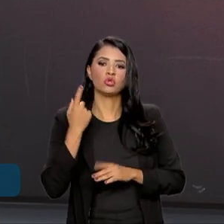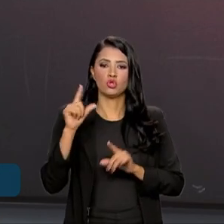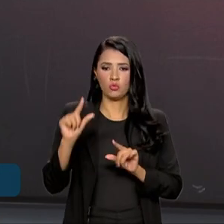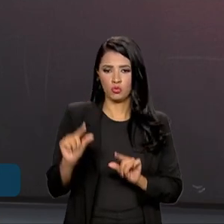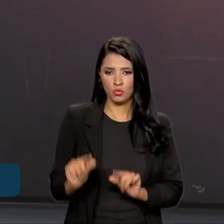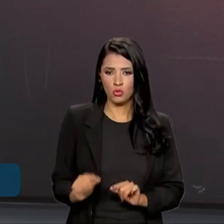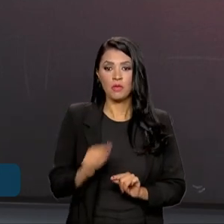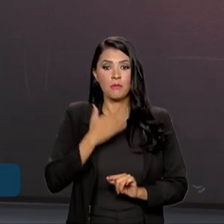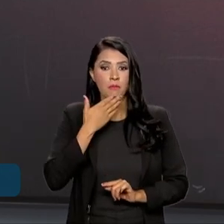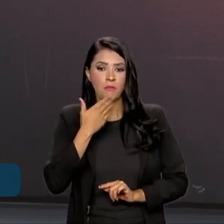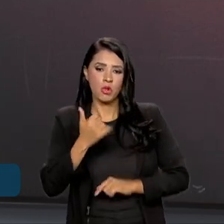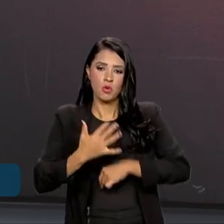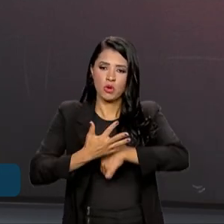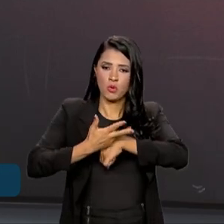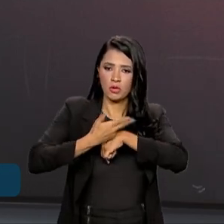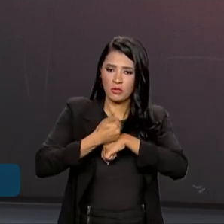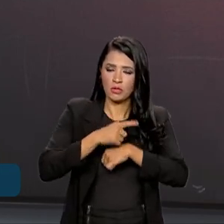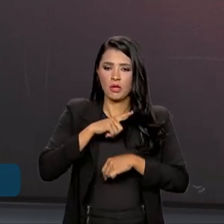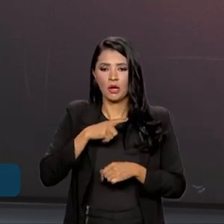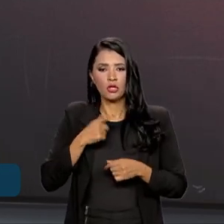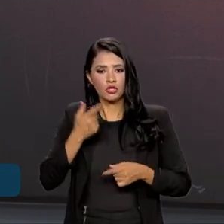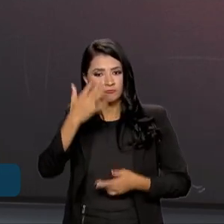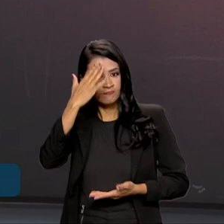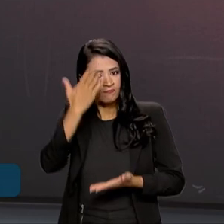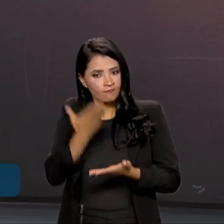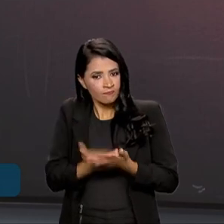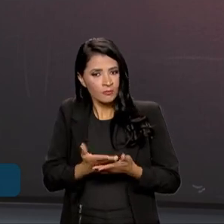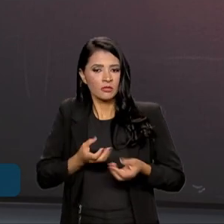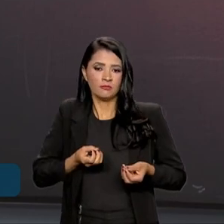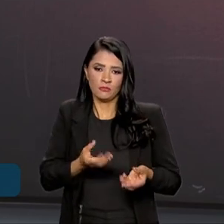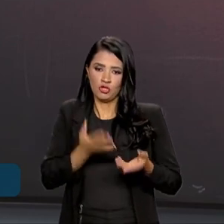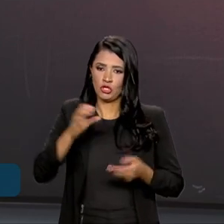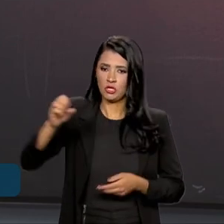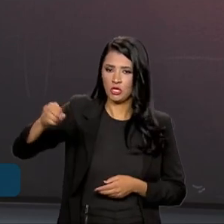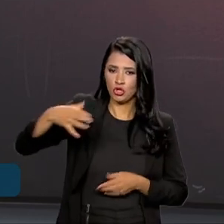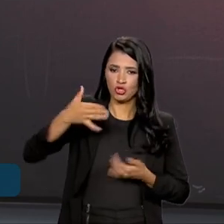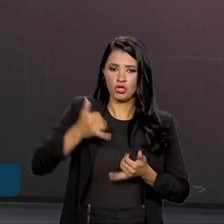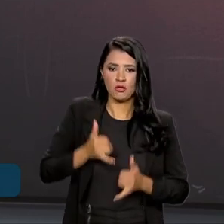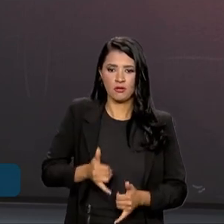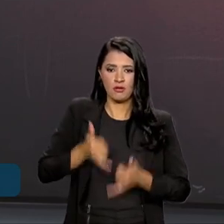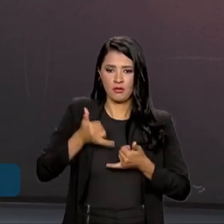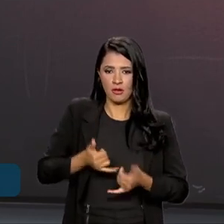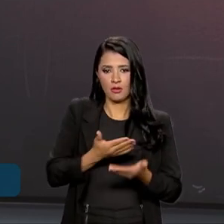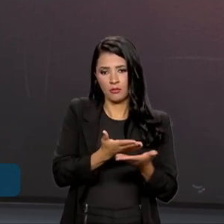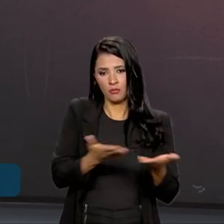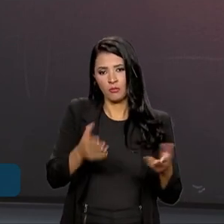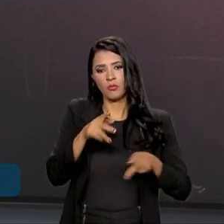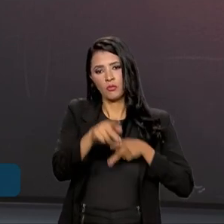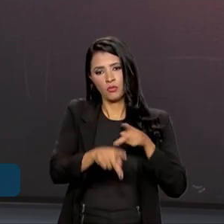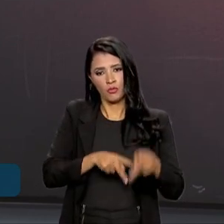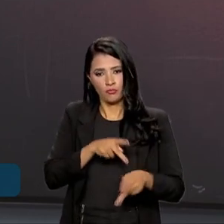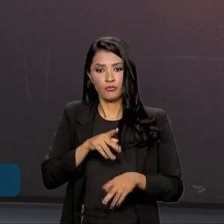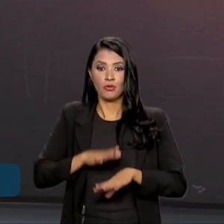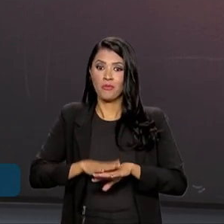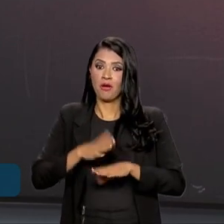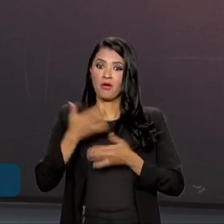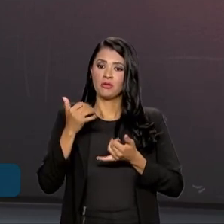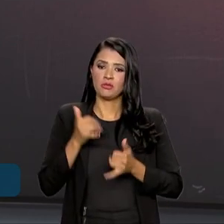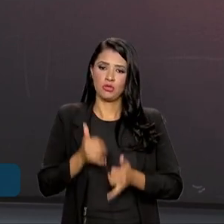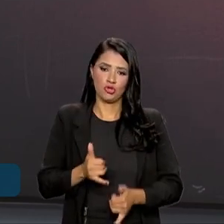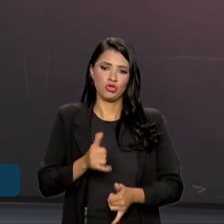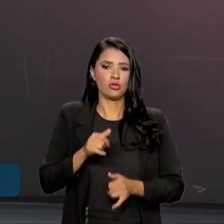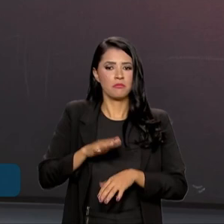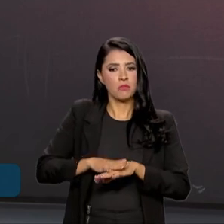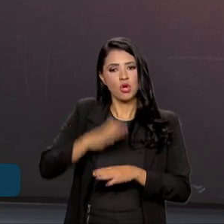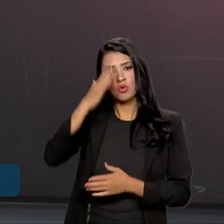qualidade e a confiabilidade do suprimento de energia elétrica para a população. Ou seja, trazer mais energia, mais